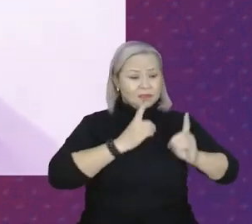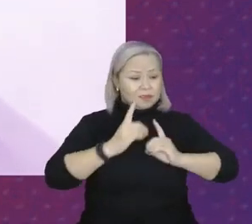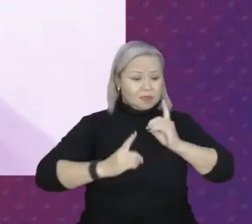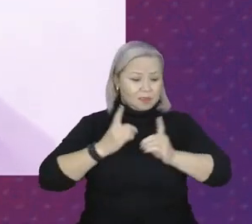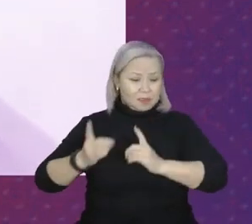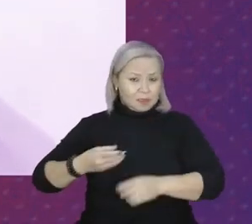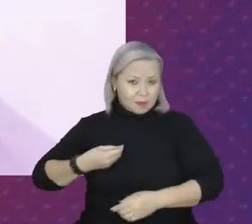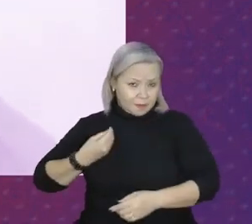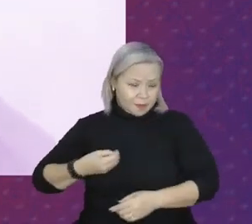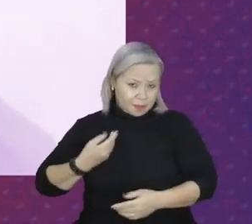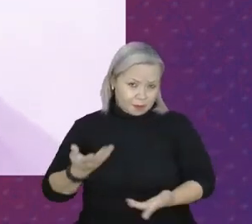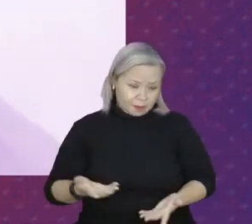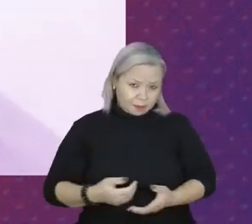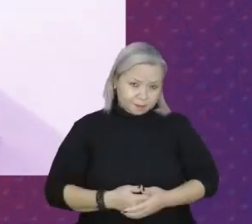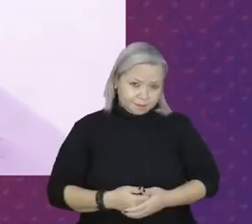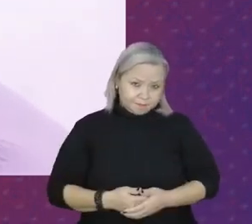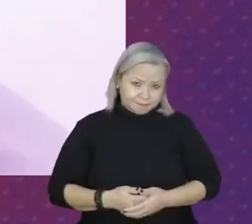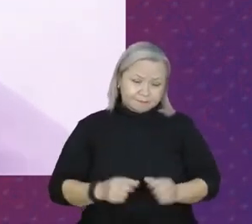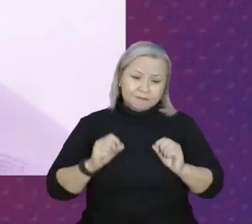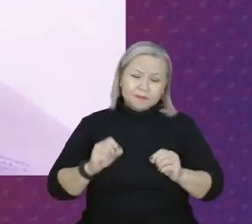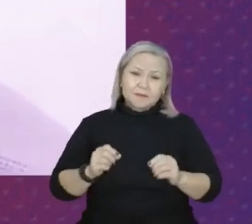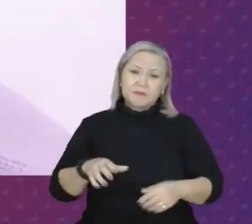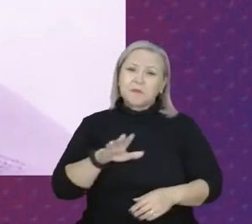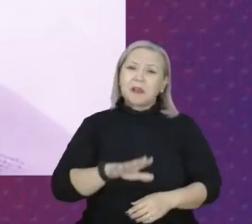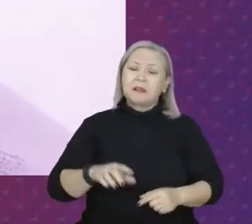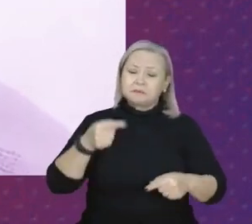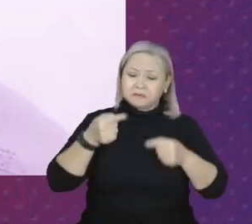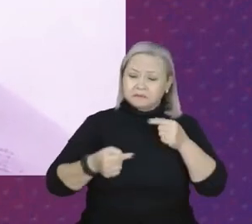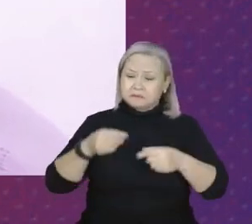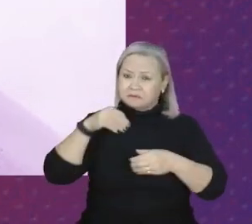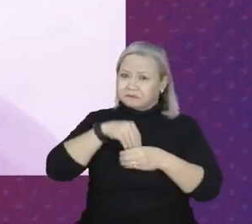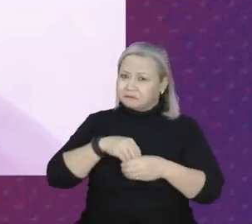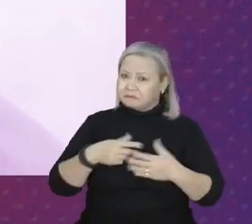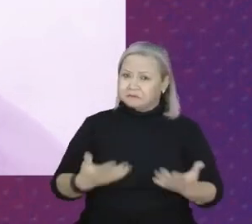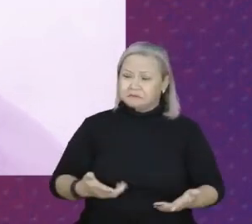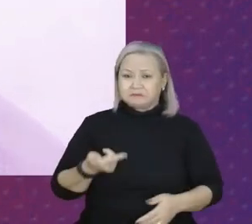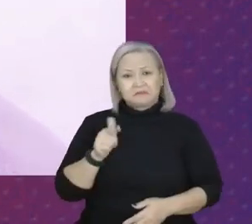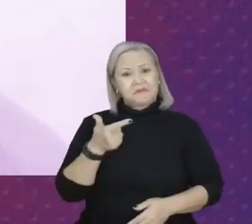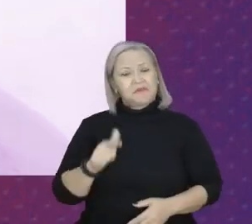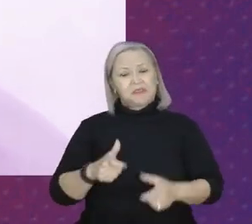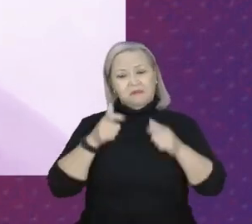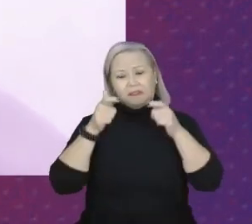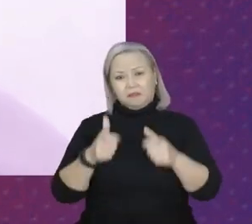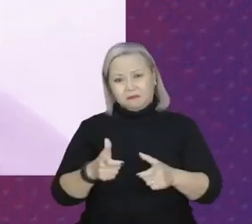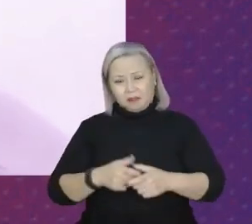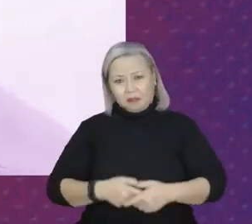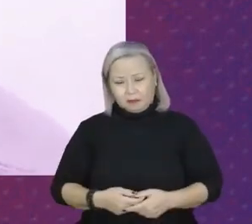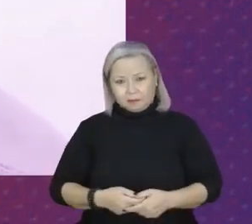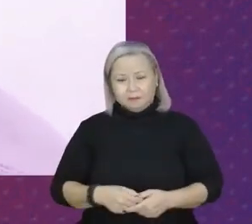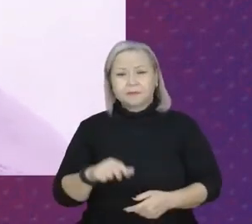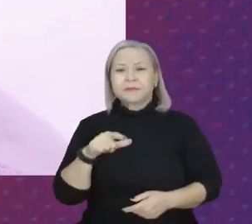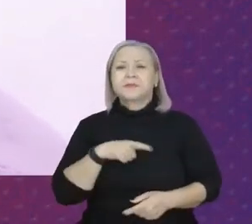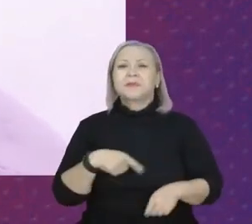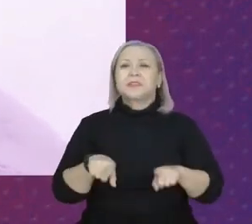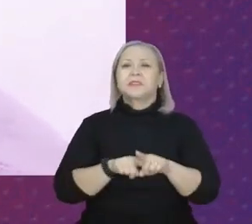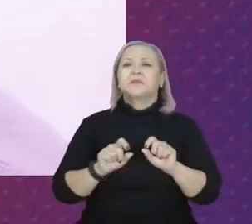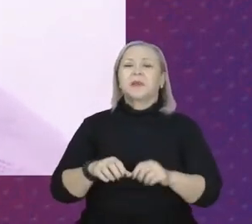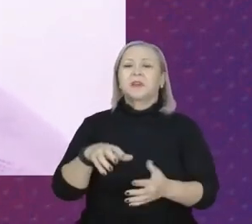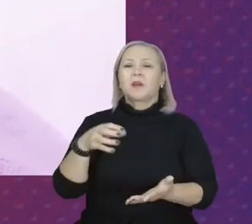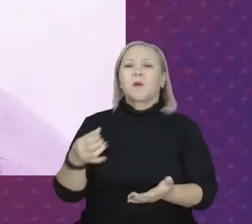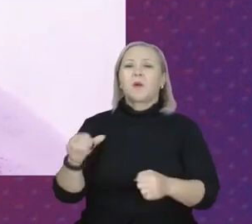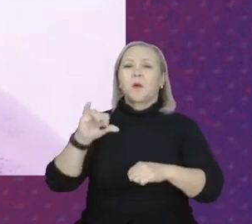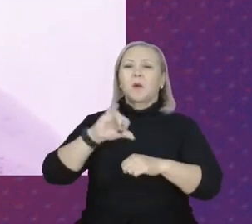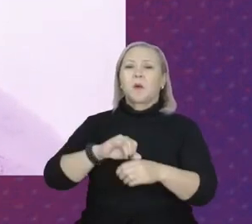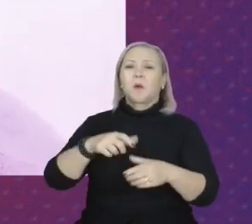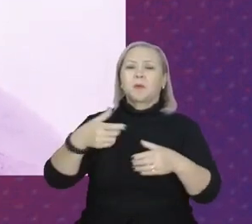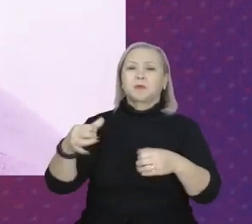no segmento partidário não tem espaço. Existem também outros núcleos onde